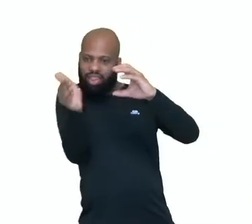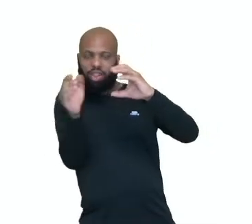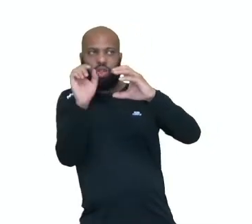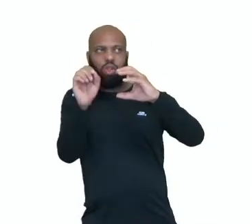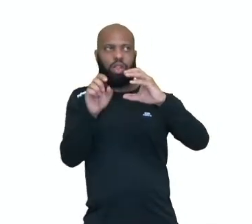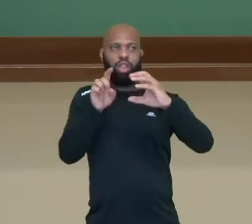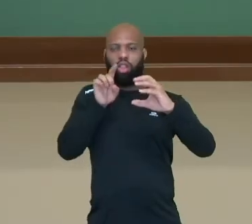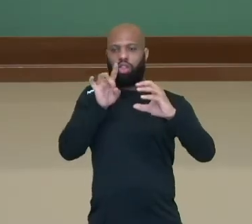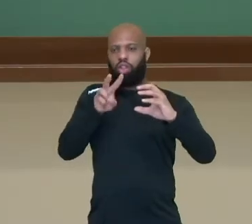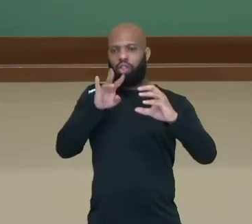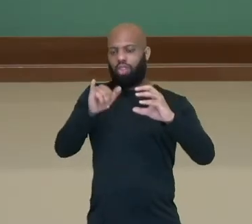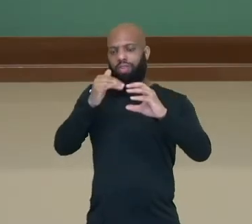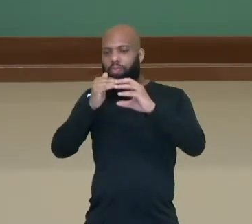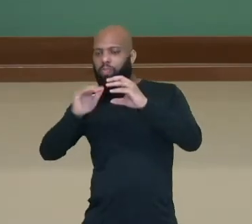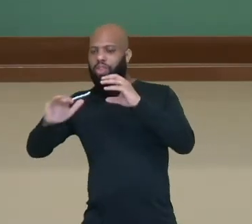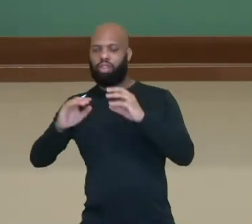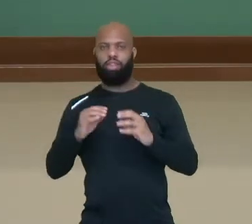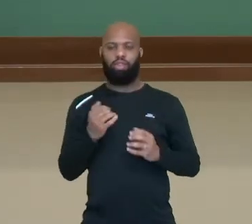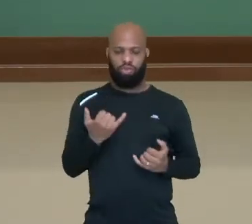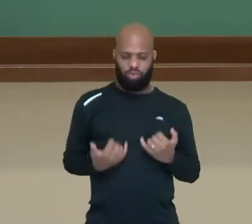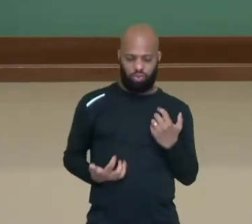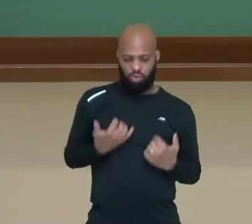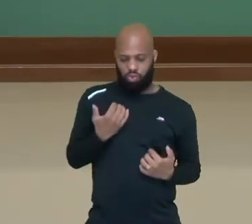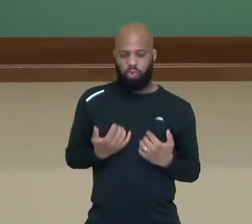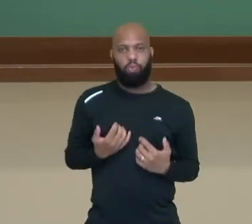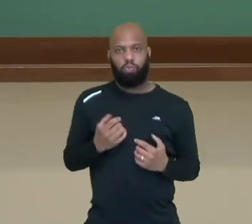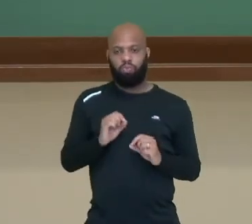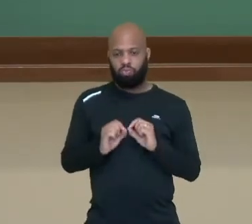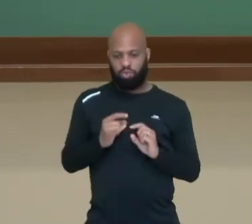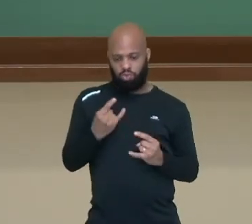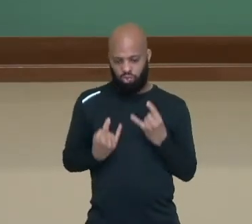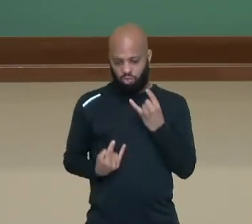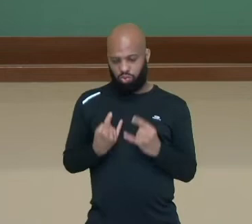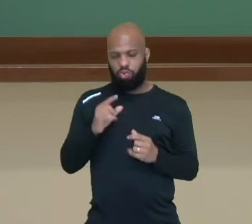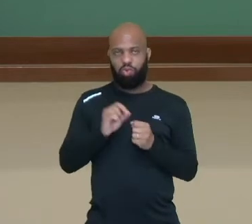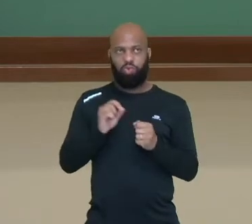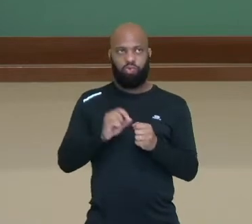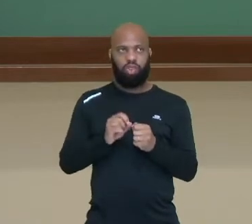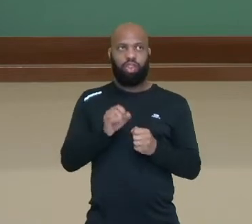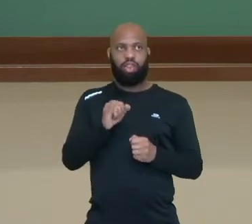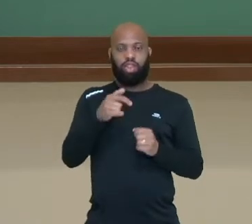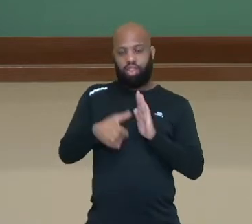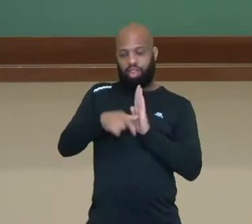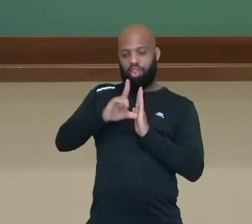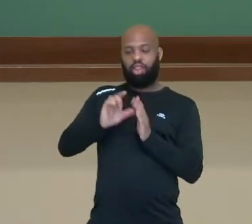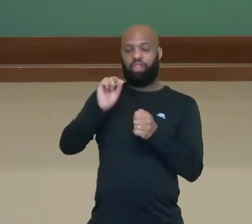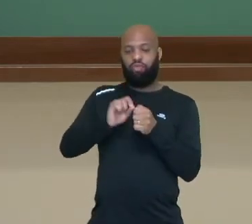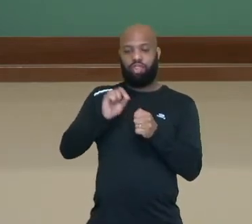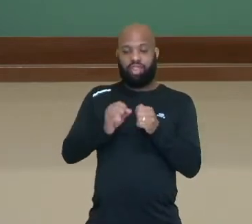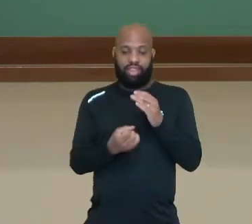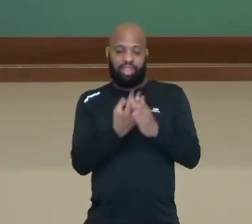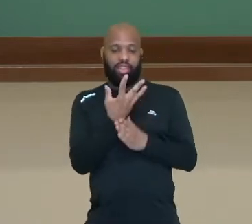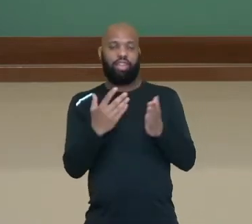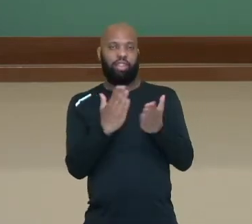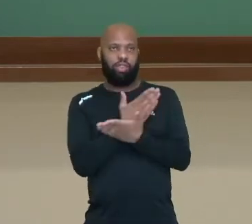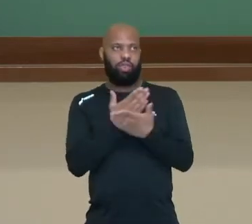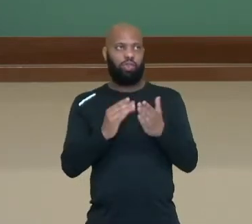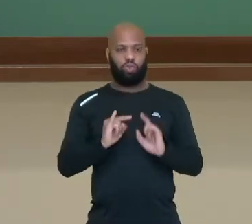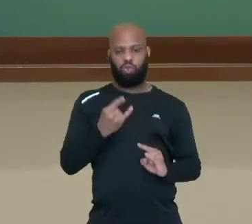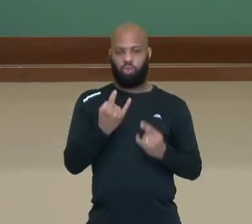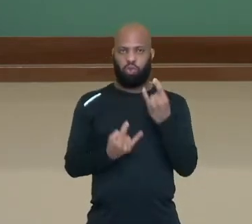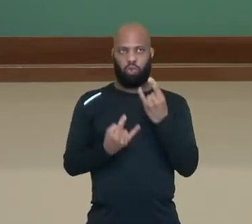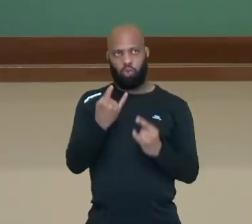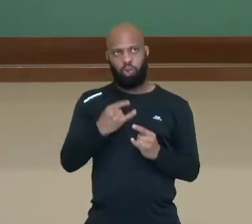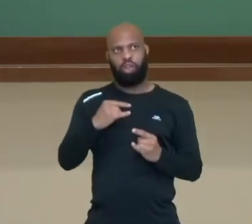só mandar pra frente os hormônios já produzidos que ela armazenou. E a parte anterior, ela vai produzir alguns hormônios, como esses que estão sendo citados ali, a